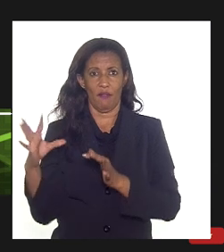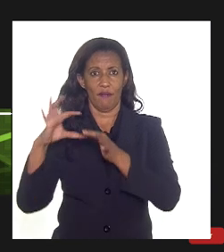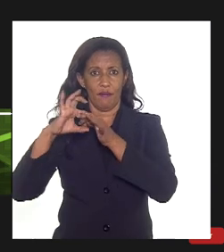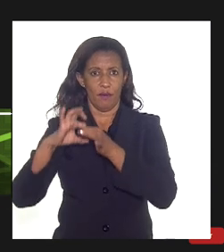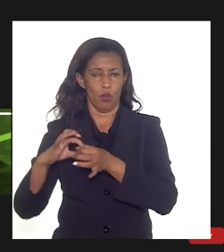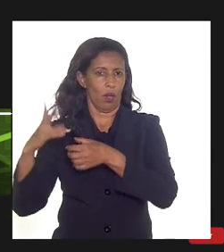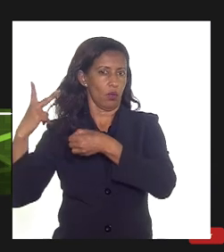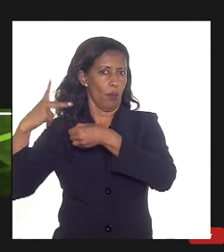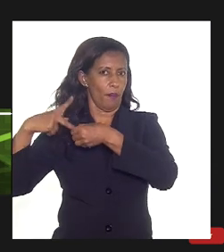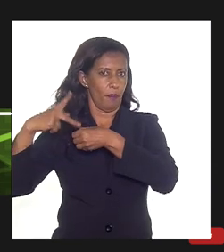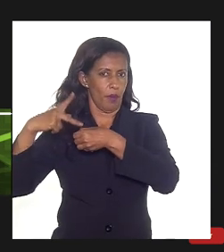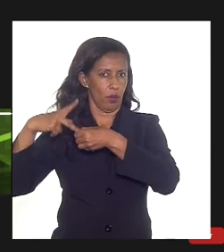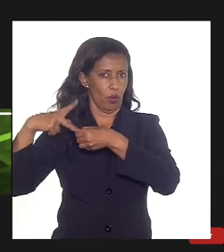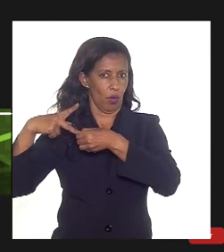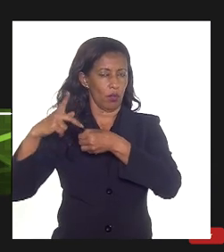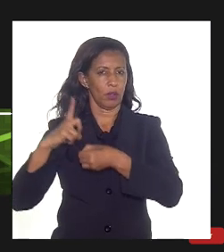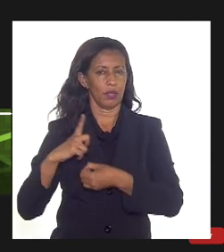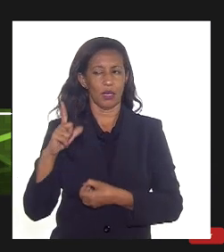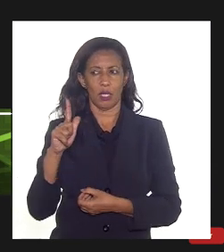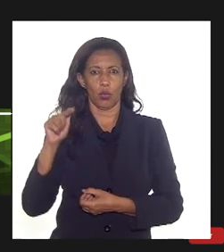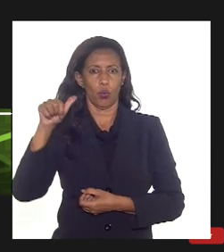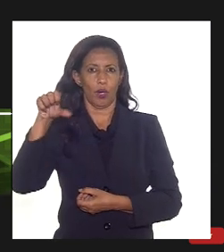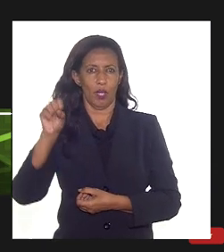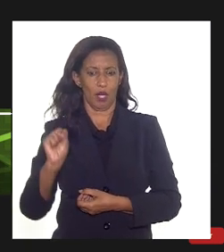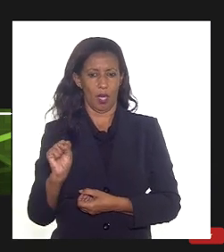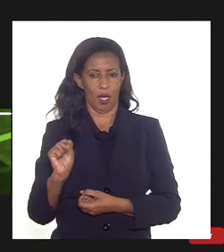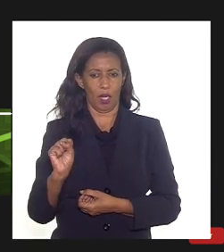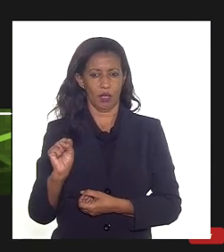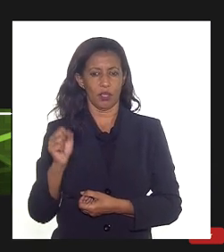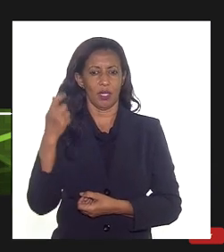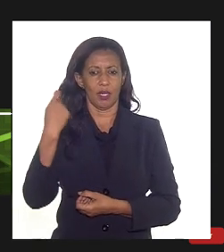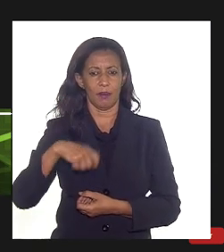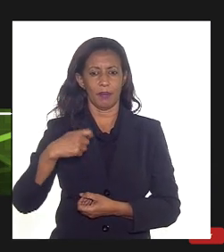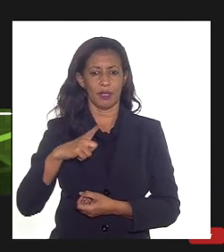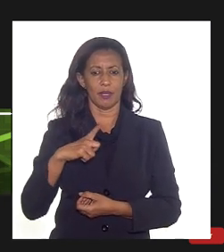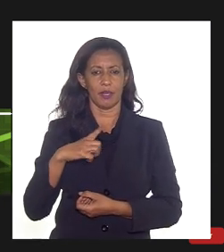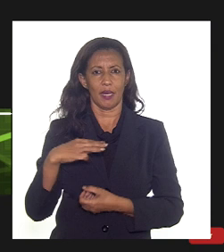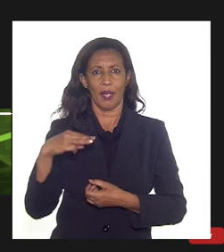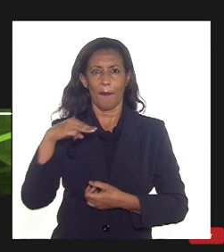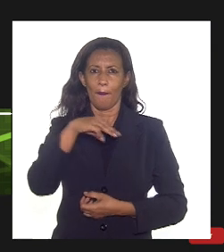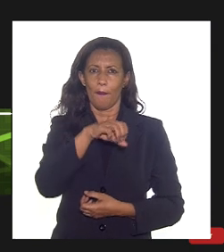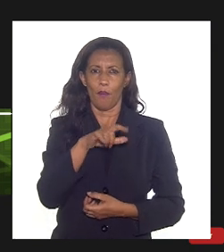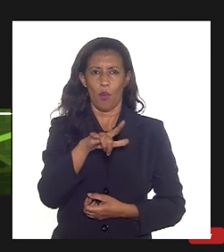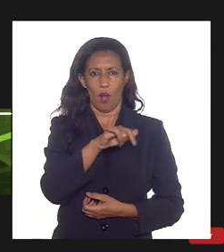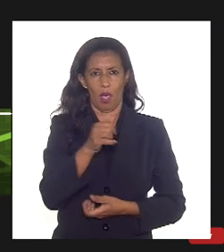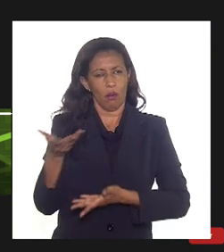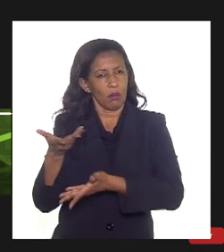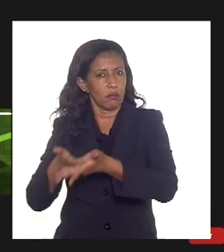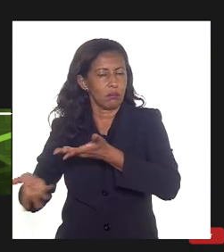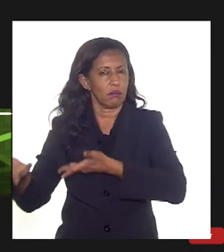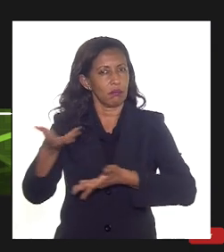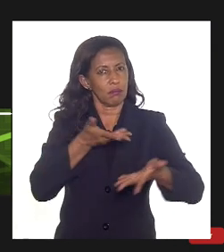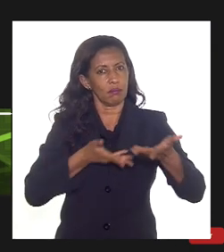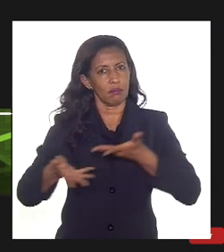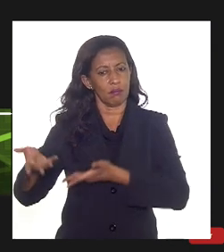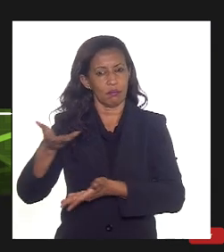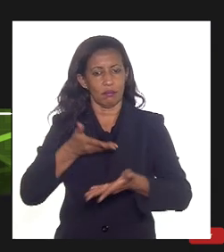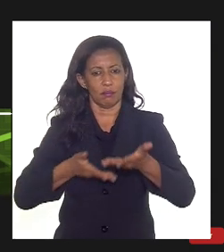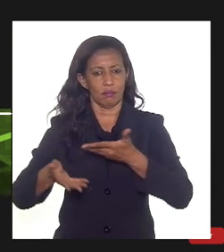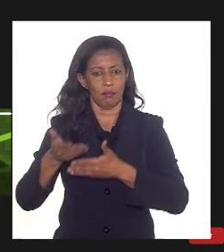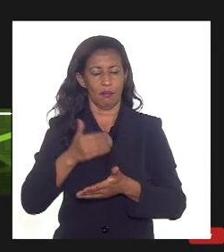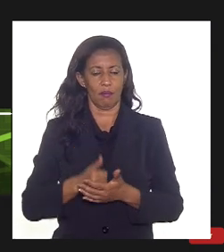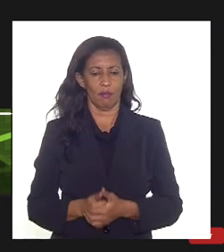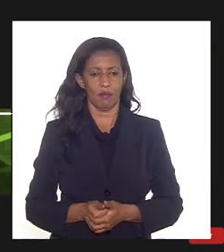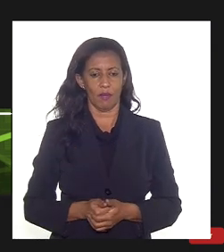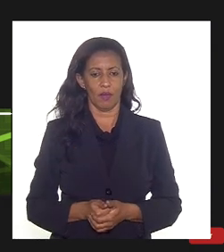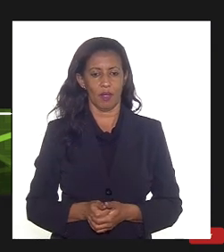lembrando que o preço do gás conforme o regulamento da ANP ele tem que ter a parcela da molécula separada da parcela do transporte a atualização